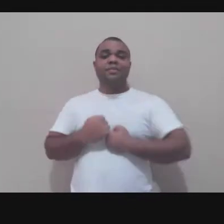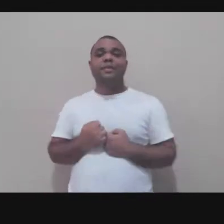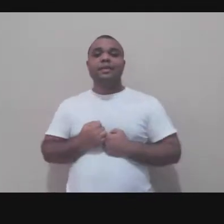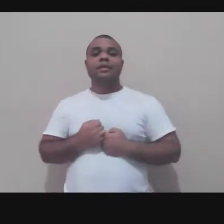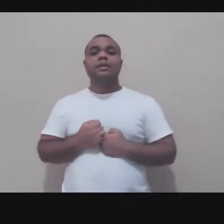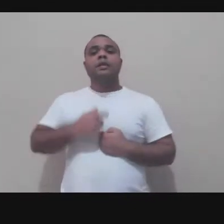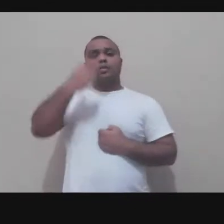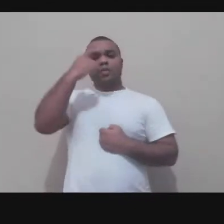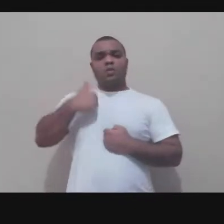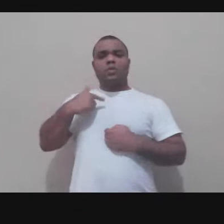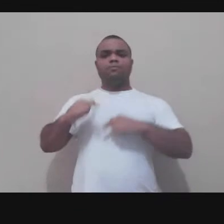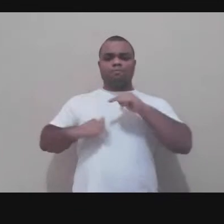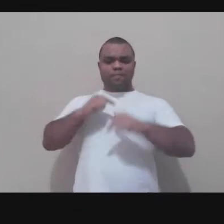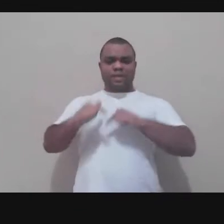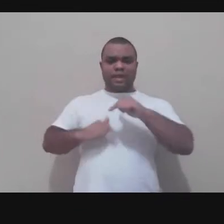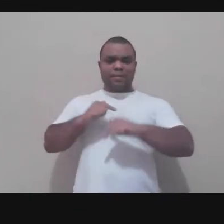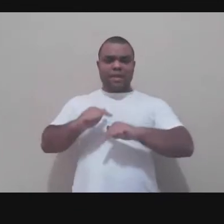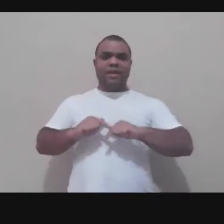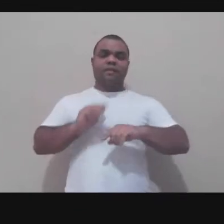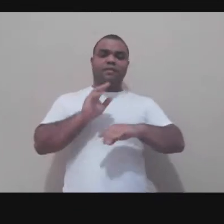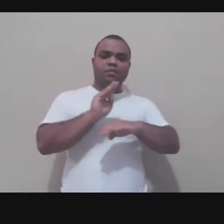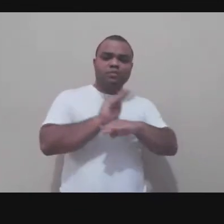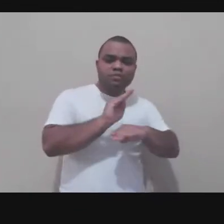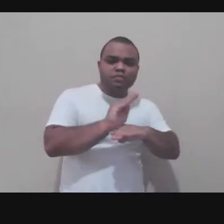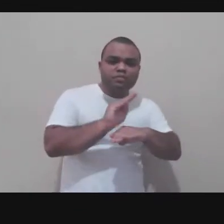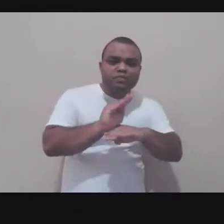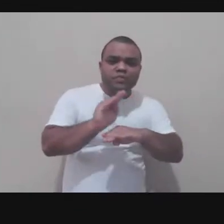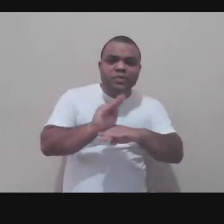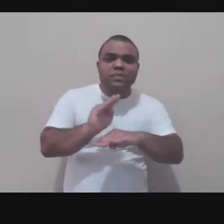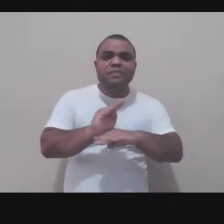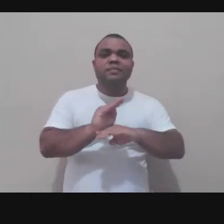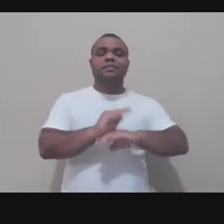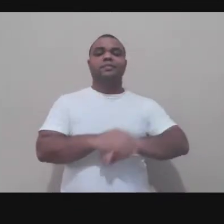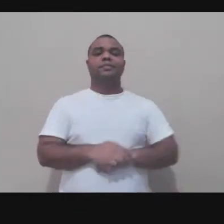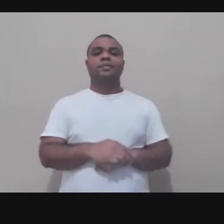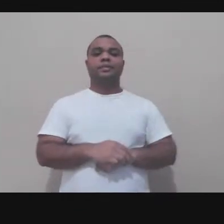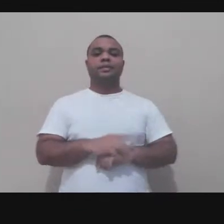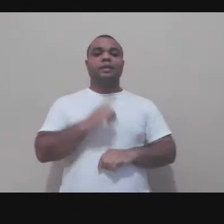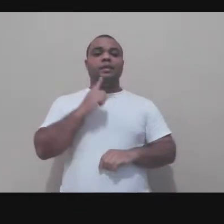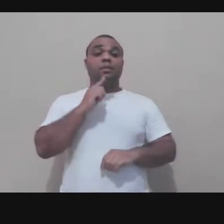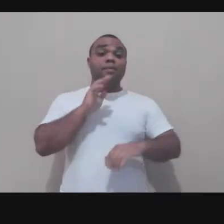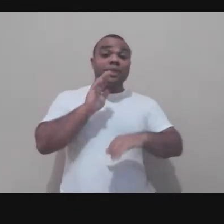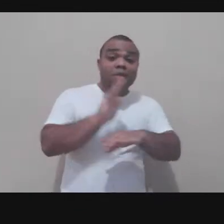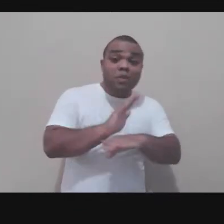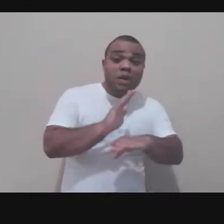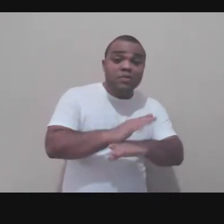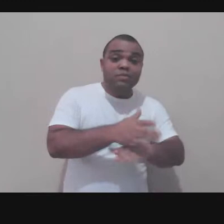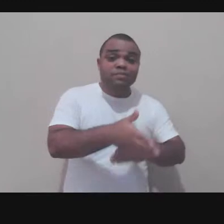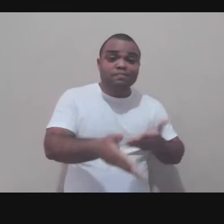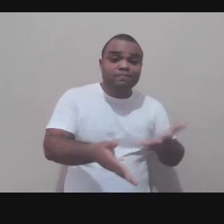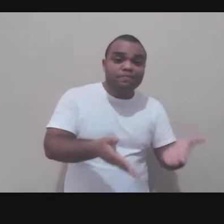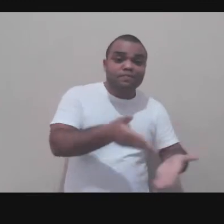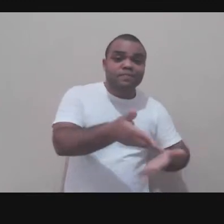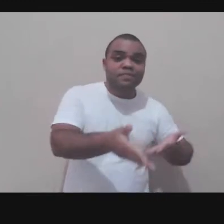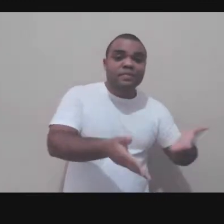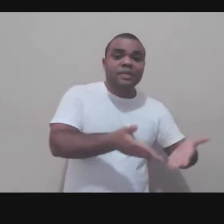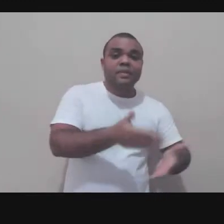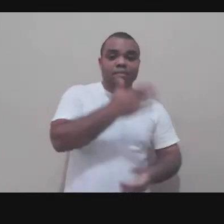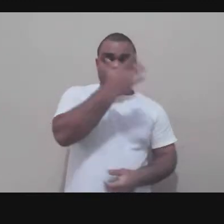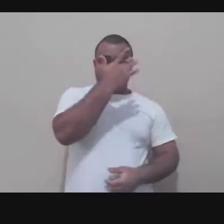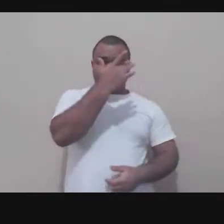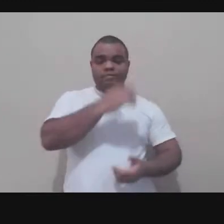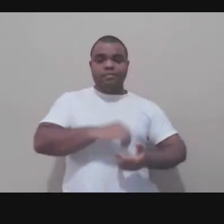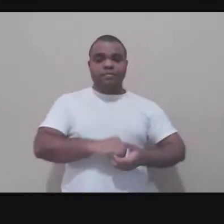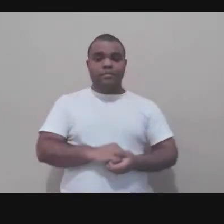cuidava das redes sociais desse projeto que pode não parecer nada muito relevante mas acabou sendo muito